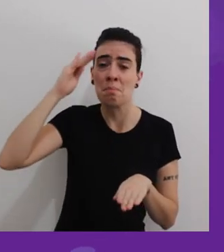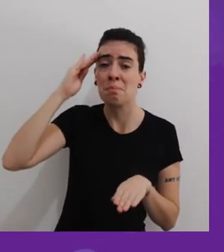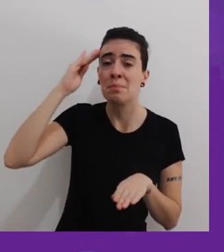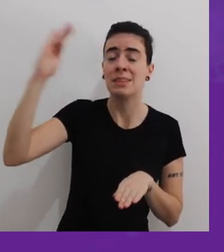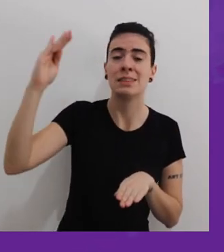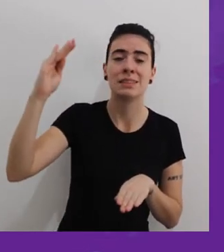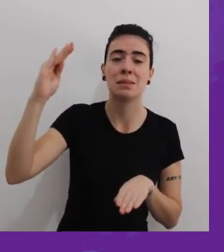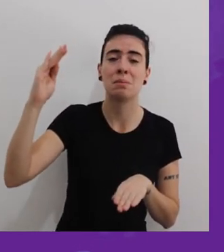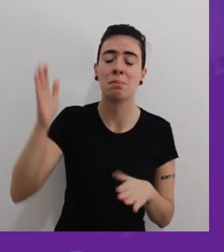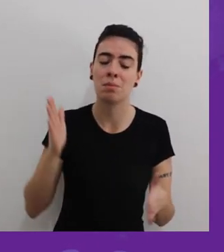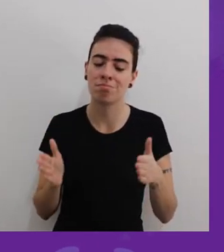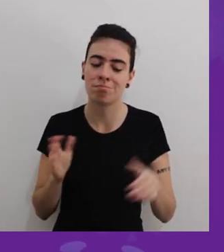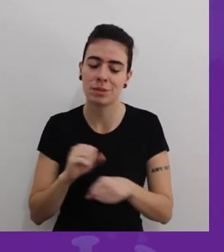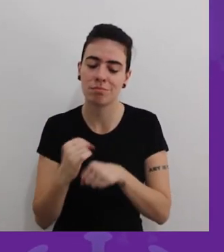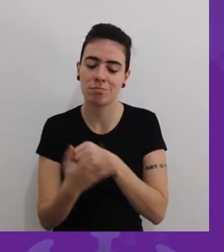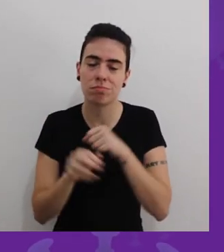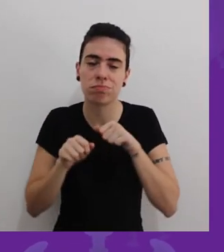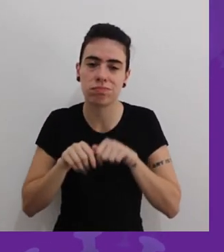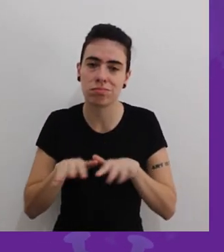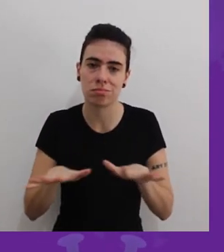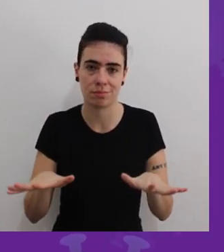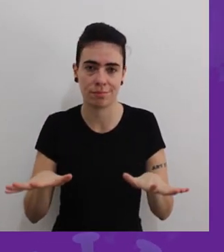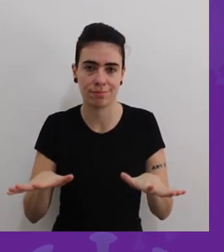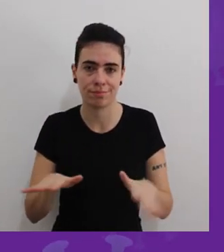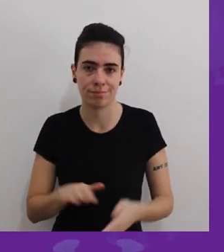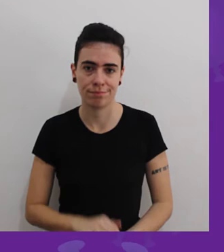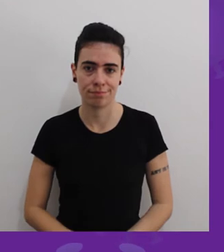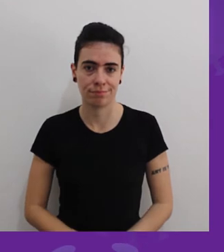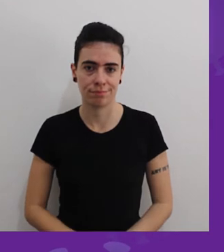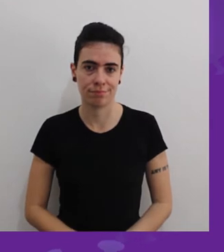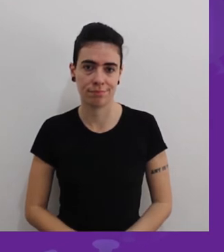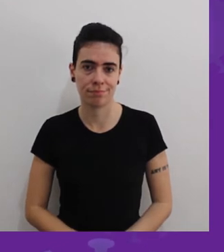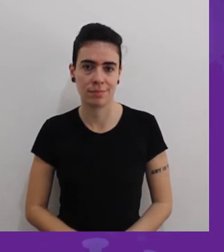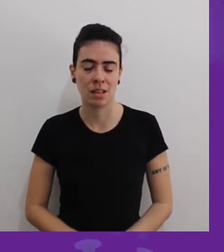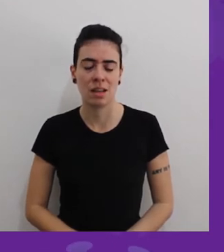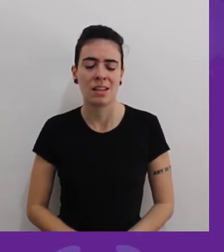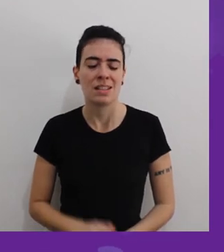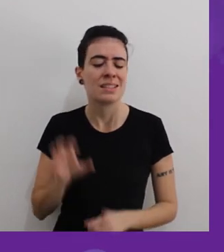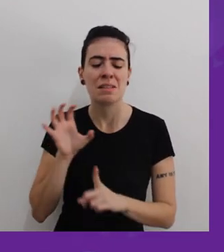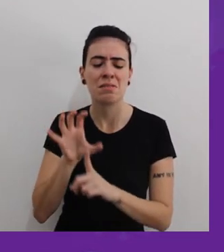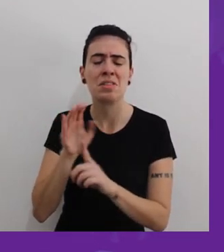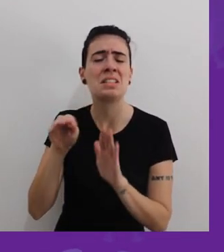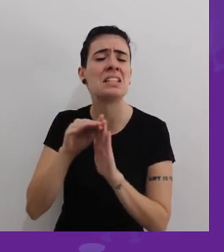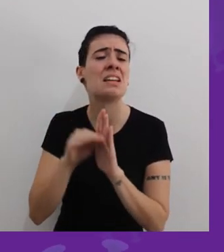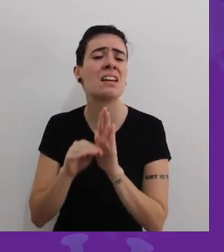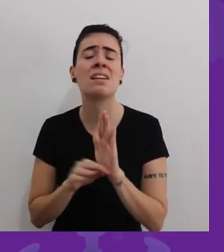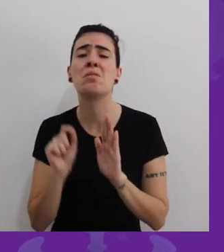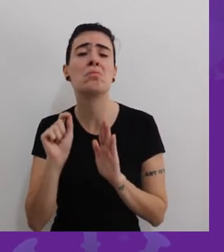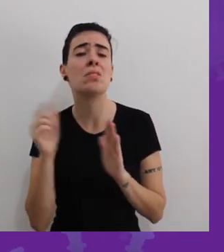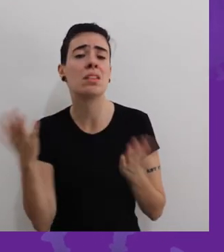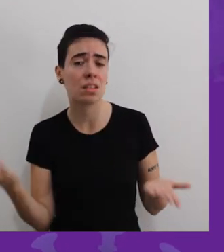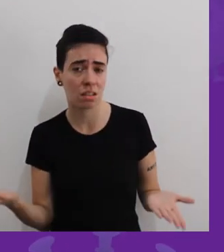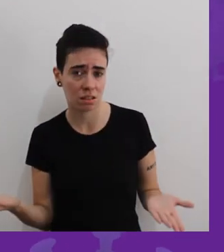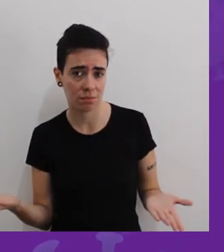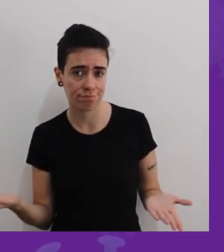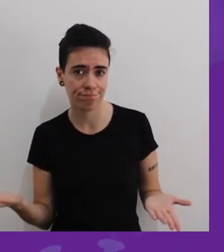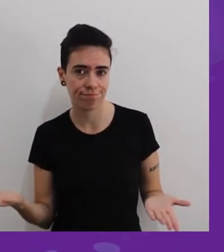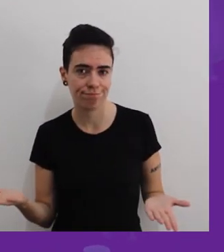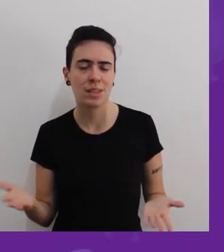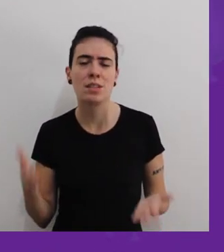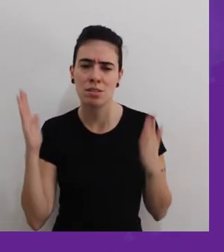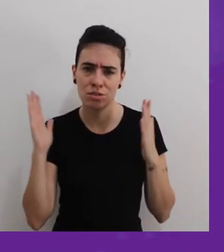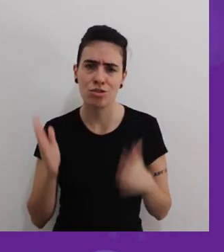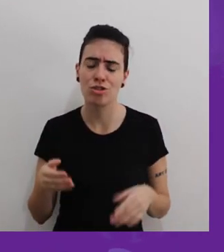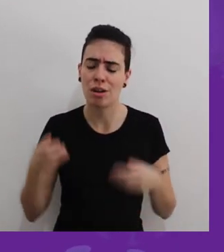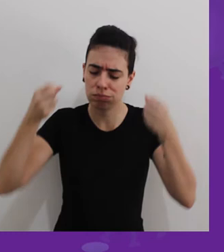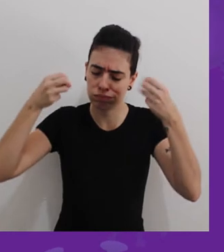disponibilidade de leitos hospitalares para socorrer os doentes graves da Covid. De qualquer maneira, é o que eu venho insistindo muito.